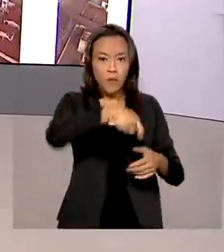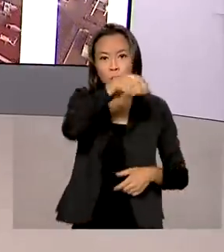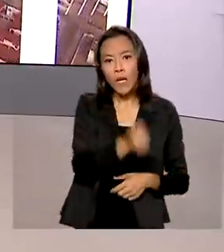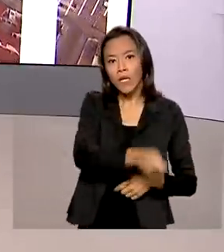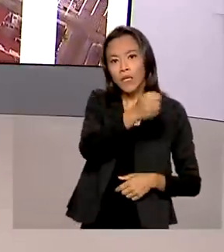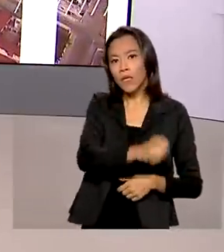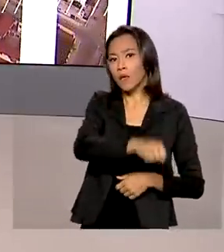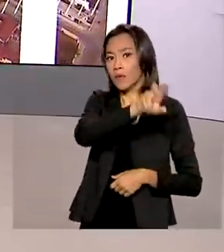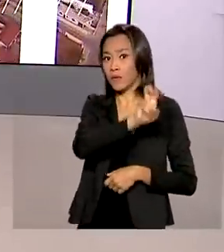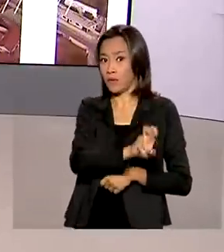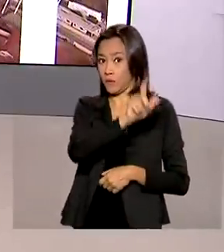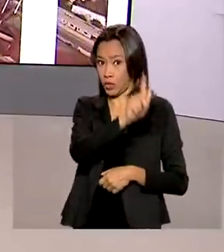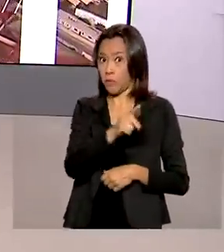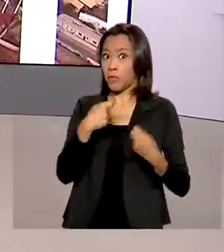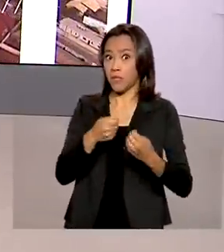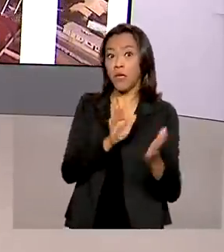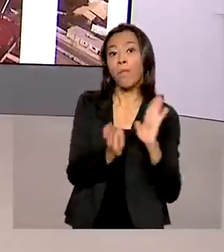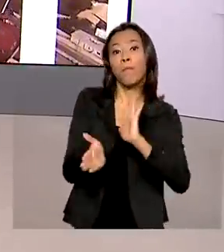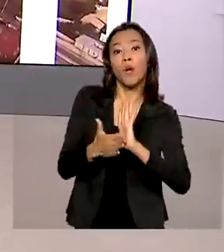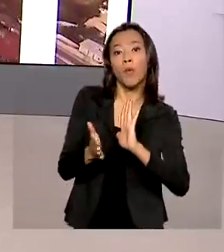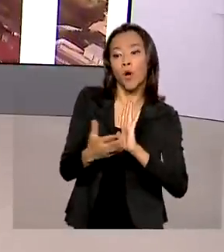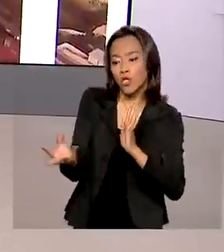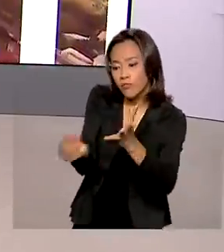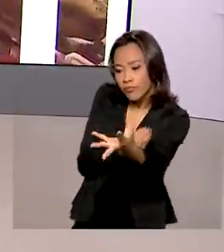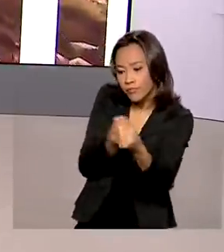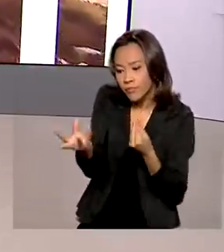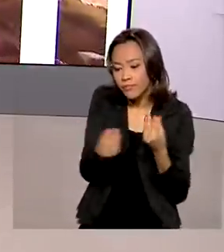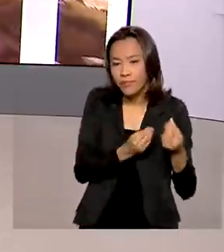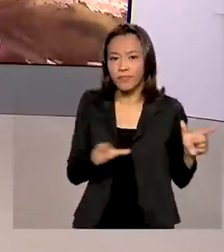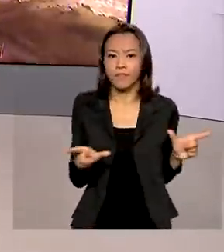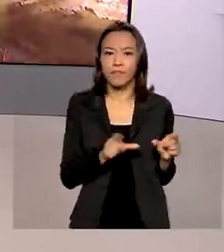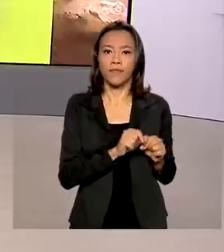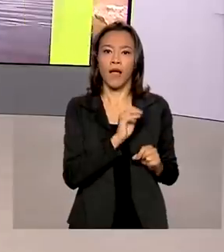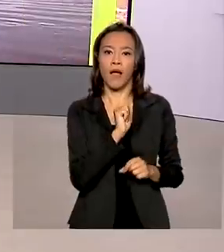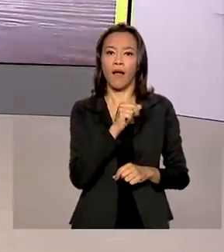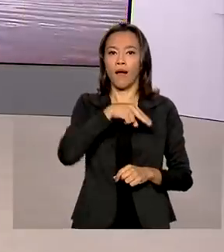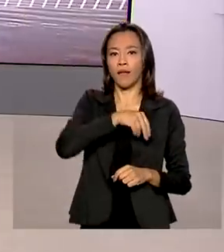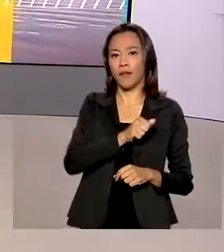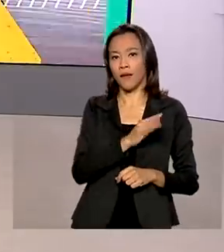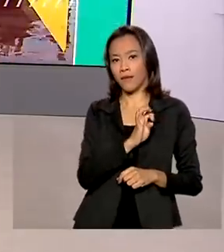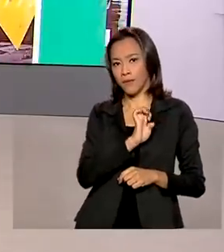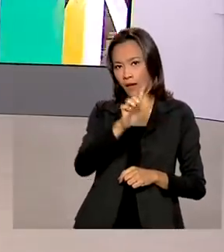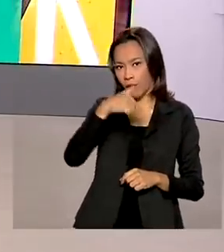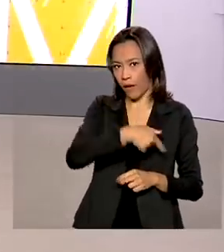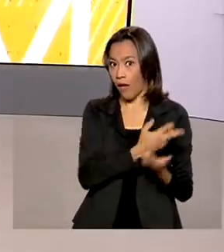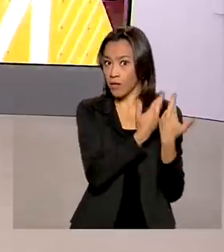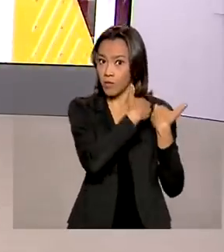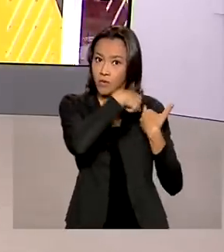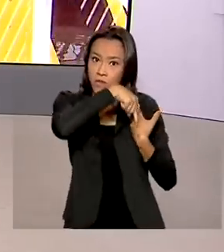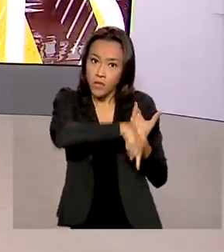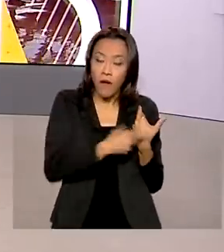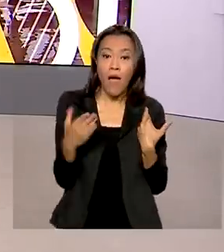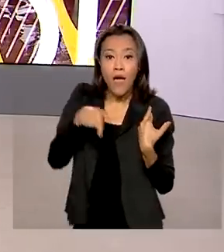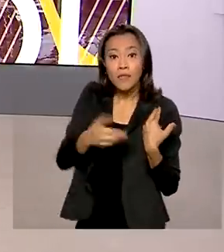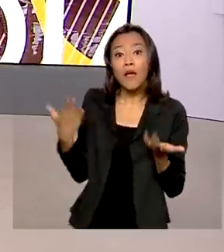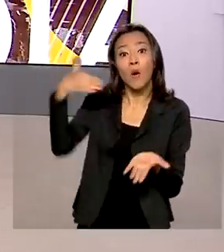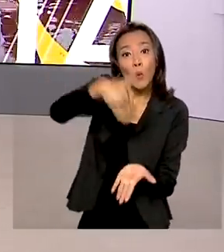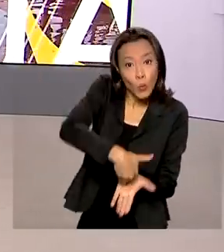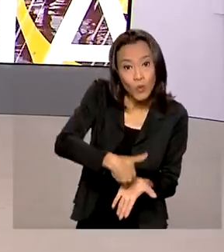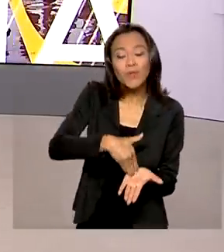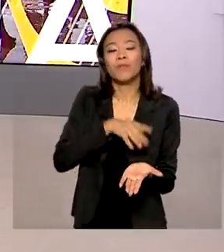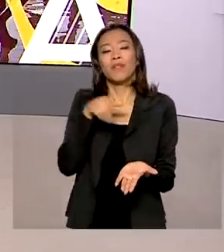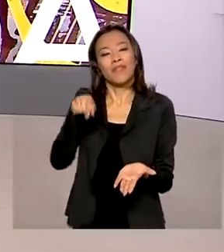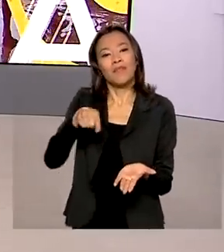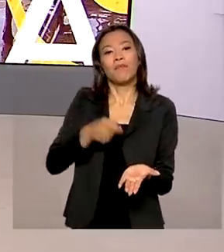devem submeter as propostas hoje à Anatel, a Agência Nacional de Telecomunicações. Essa é a última etapa antes do leilão